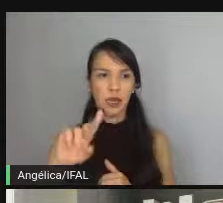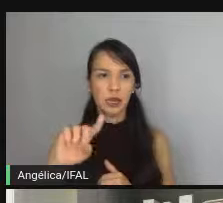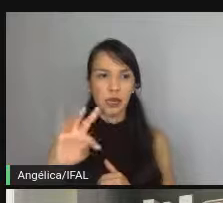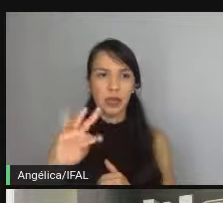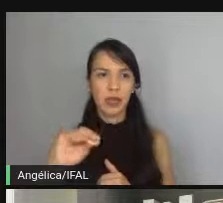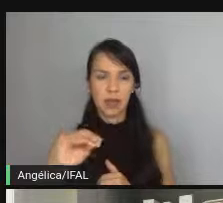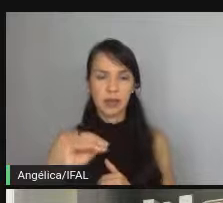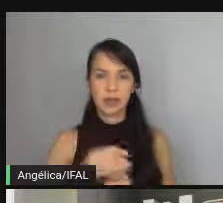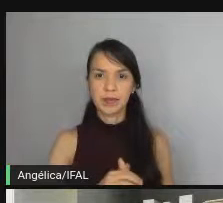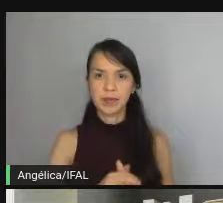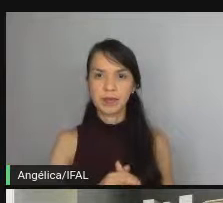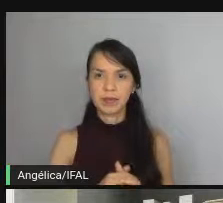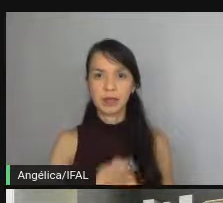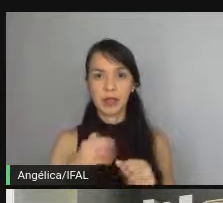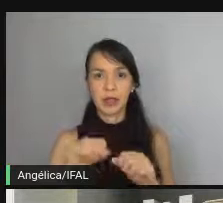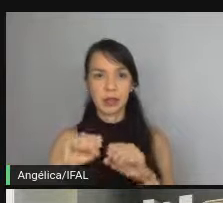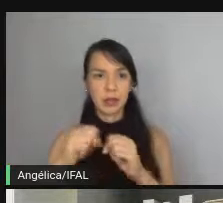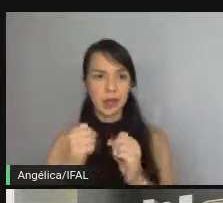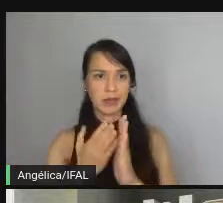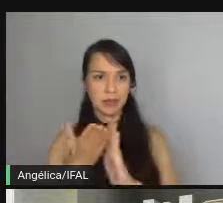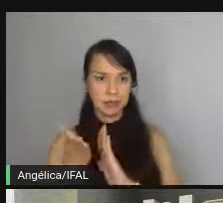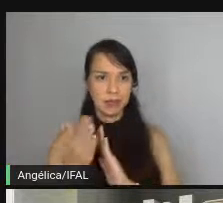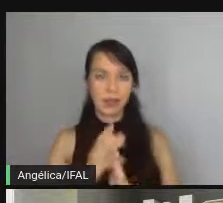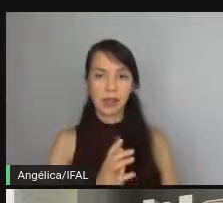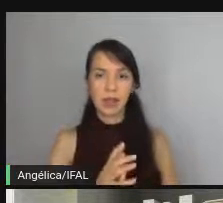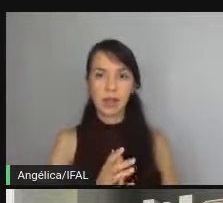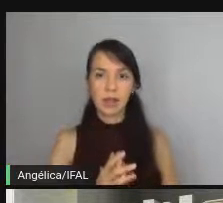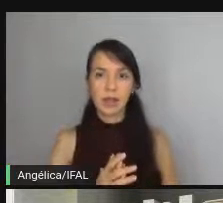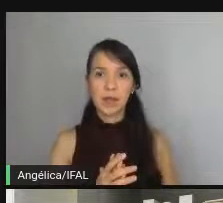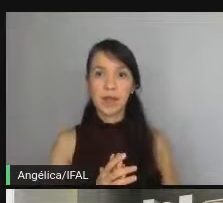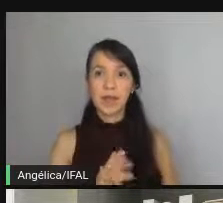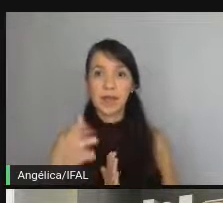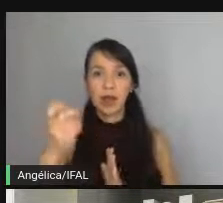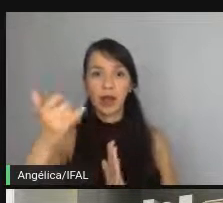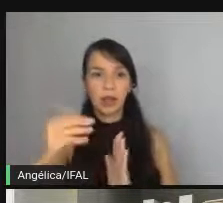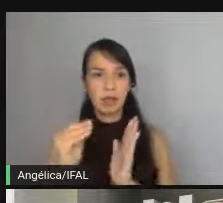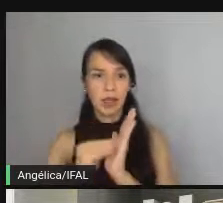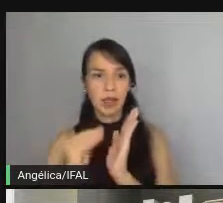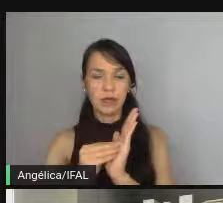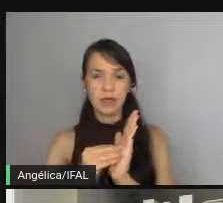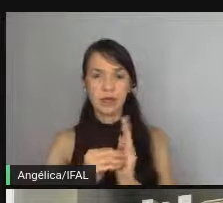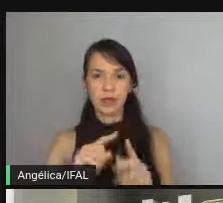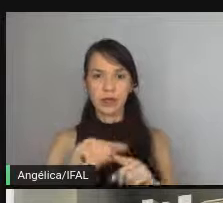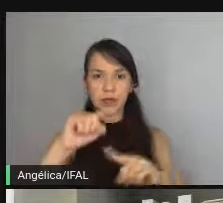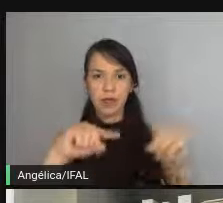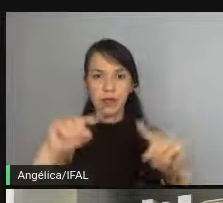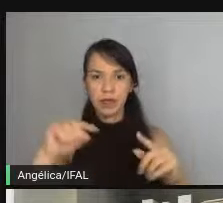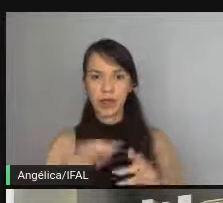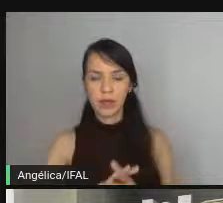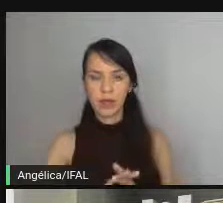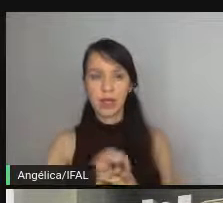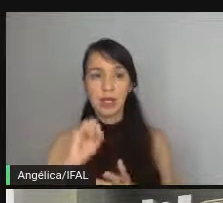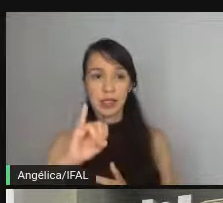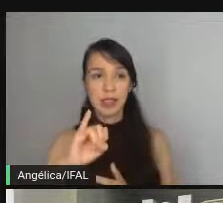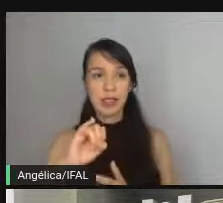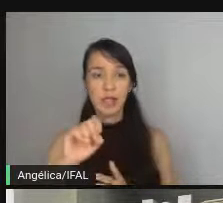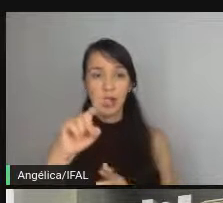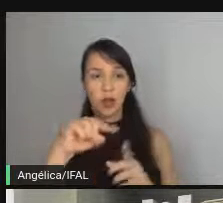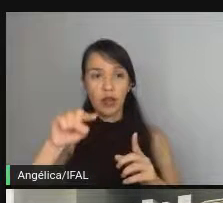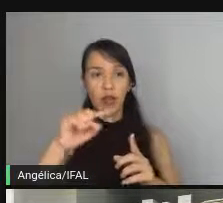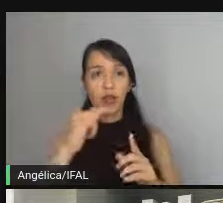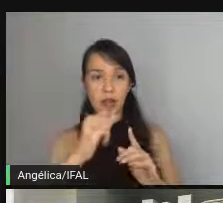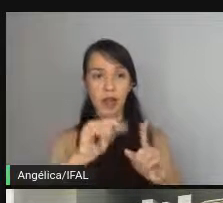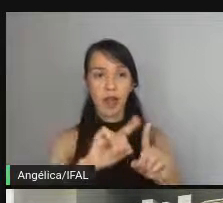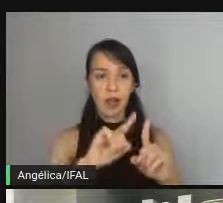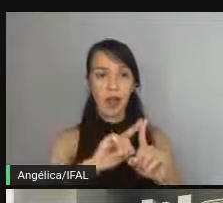perfeito tá quebrado né perfeito não foi declarada a variável resultado se rodar o teste ele vai falar inclusive